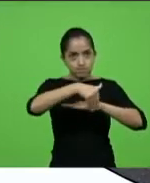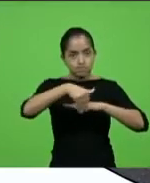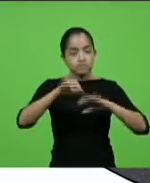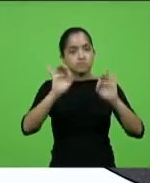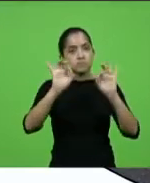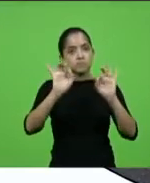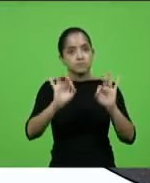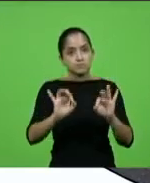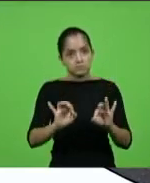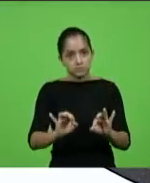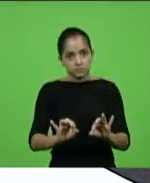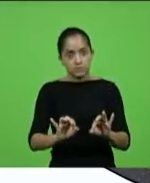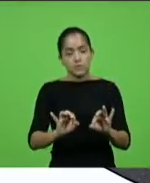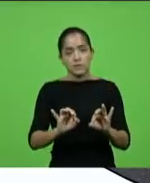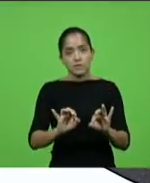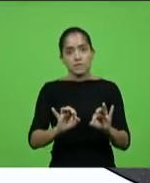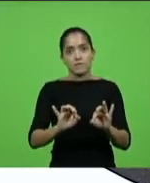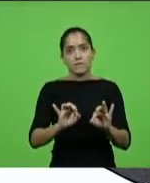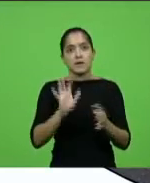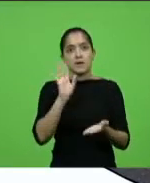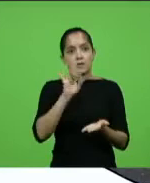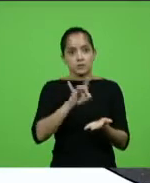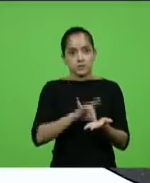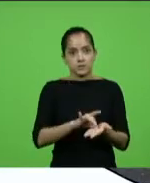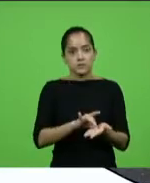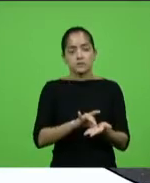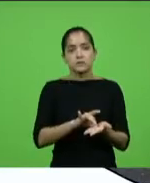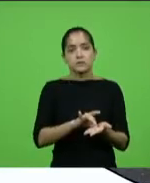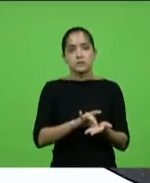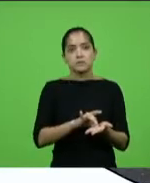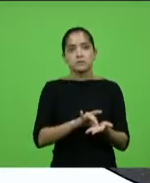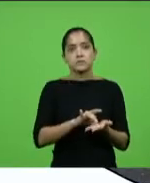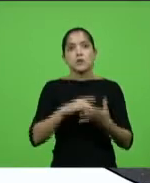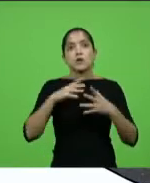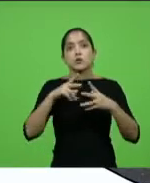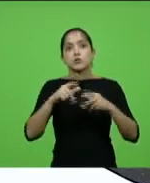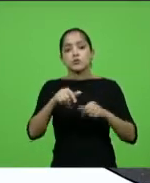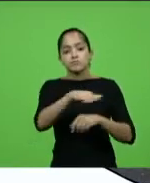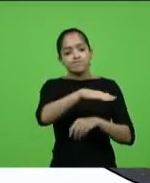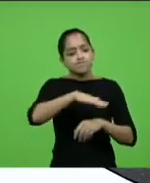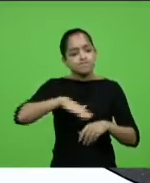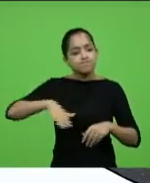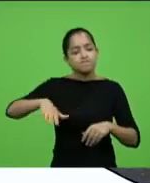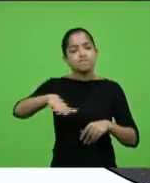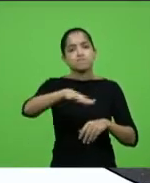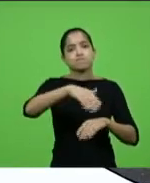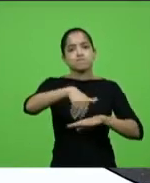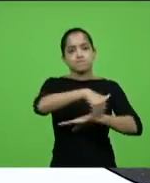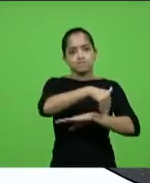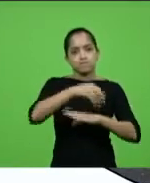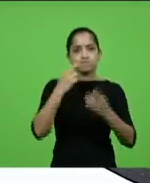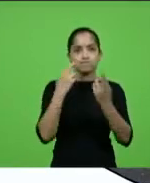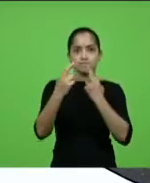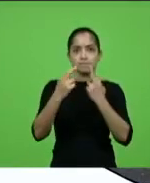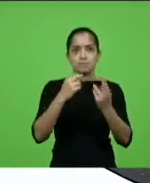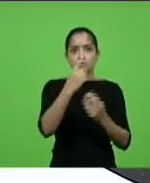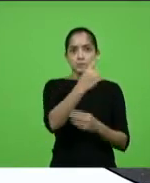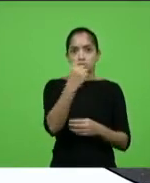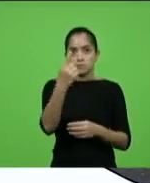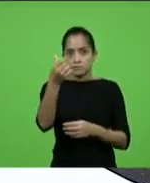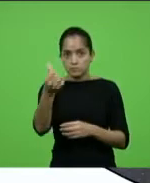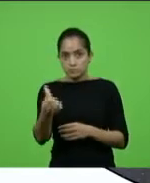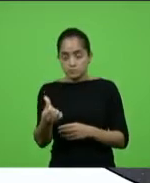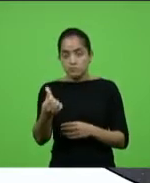vai acontecer integrando toda essa região com a BR-116.